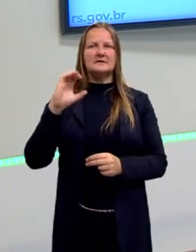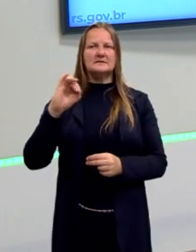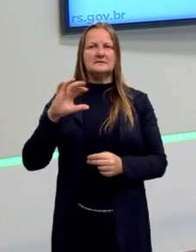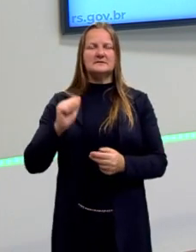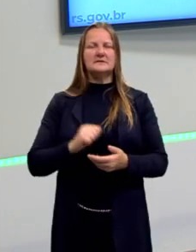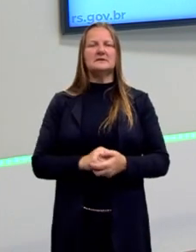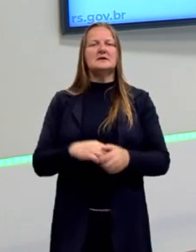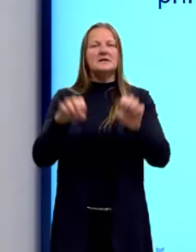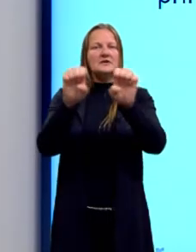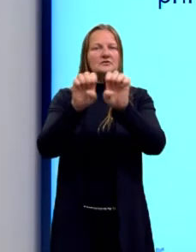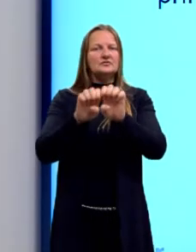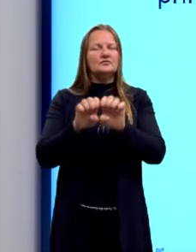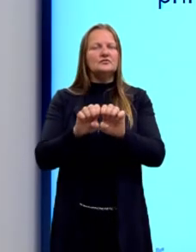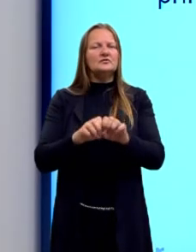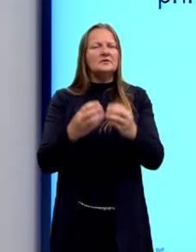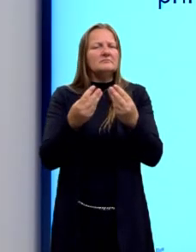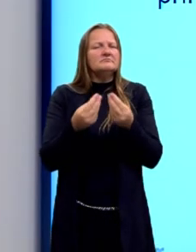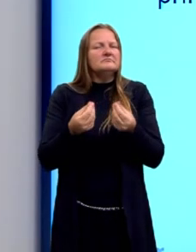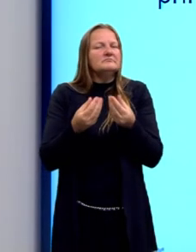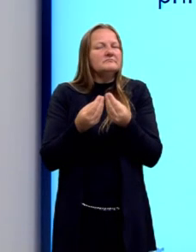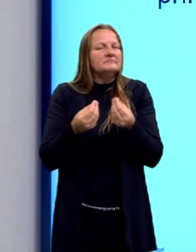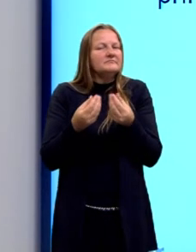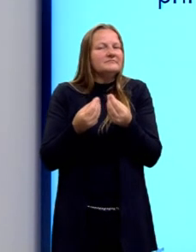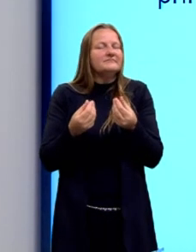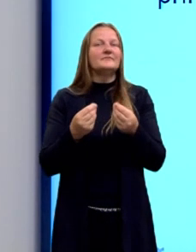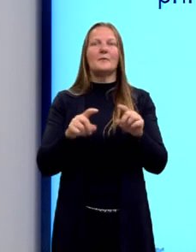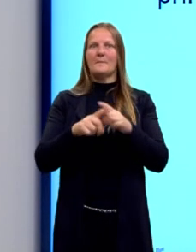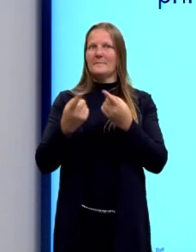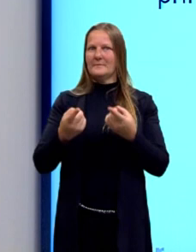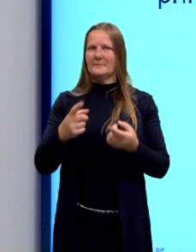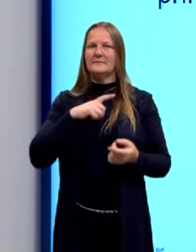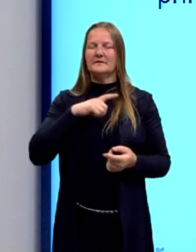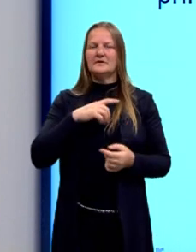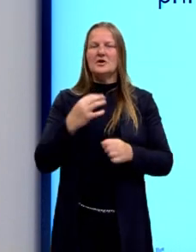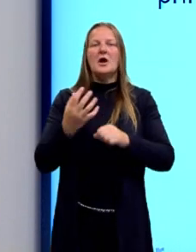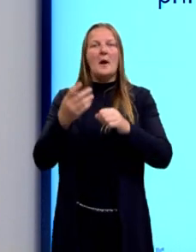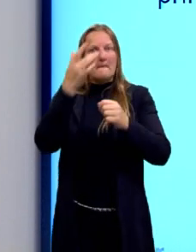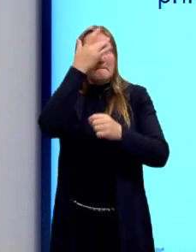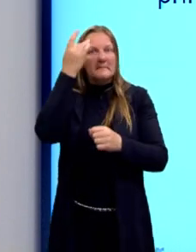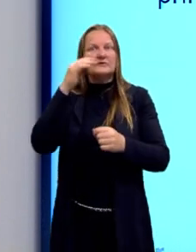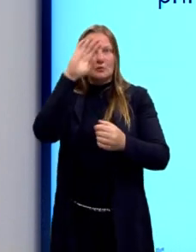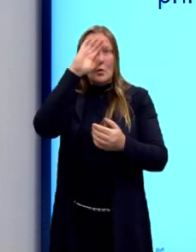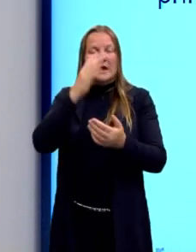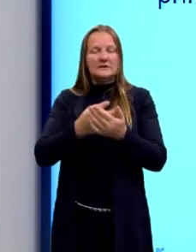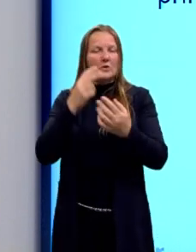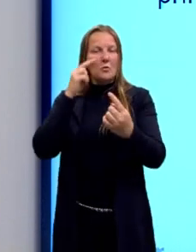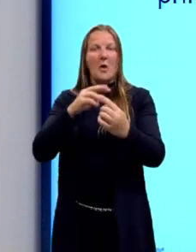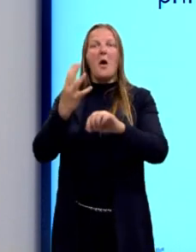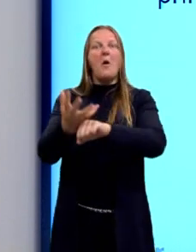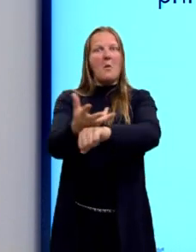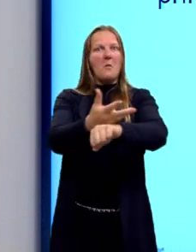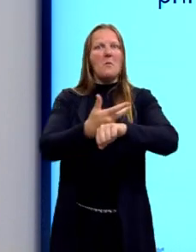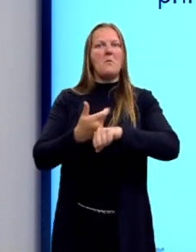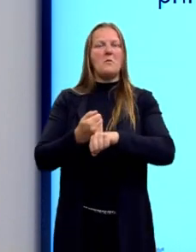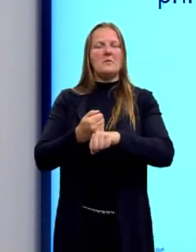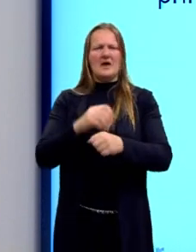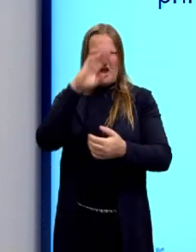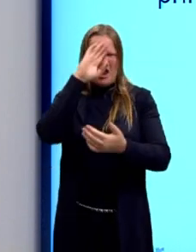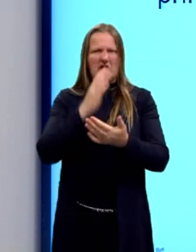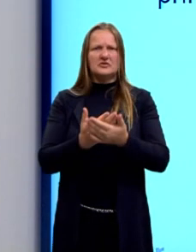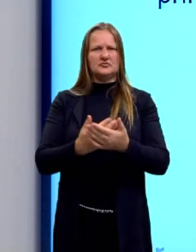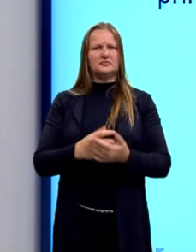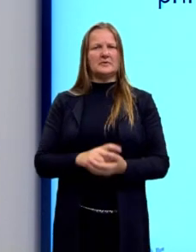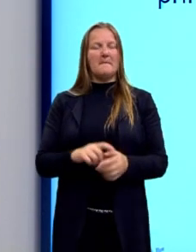possui estruturas bastante sensíveis, embora seja convincente à primeira vista. Então, se nós olharmos uma